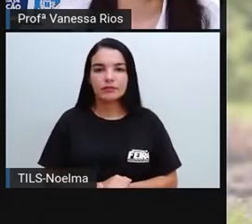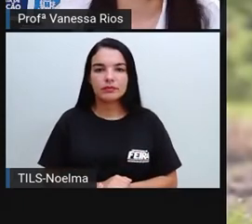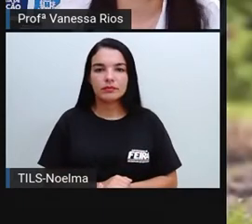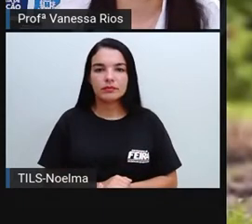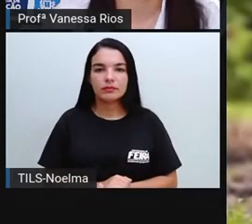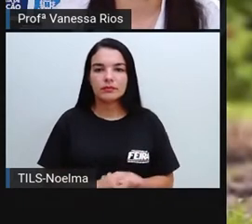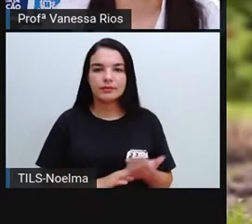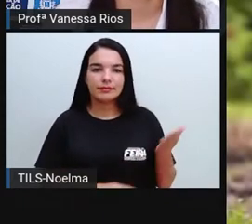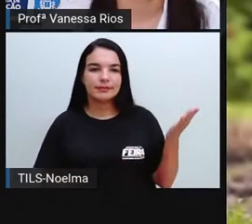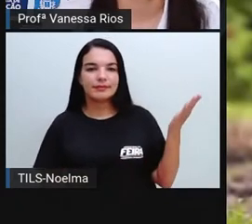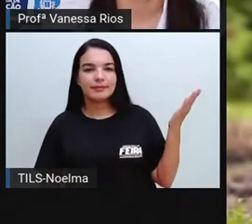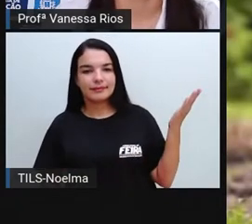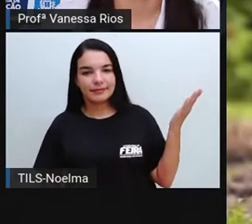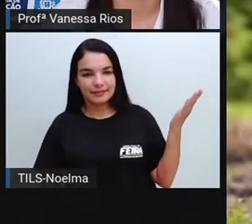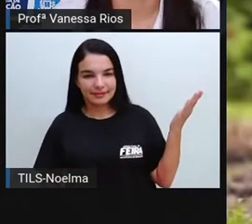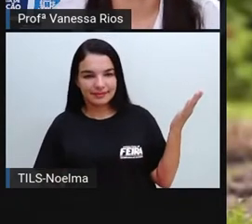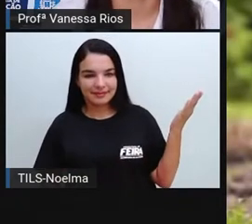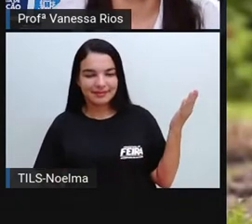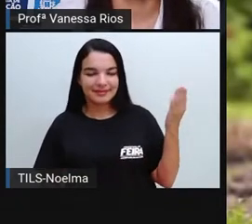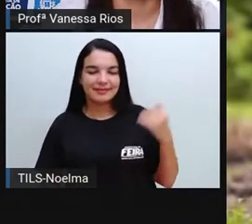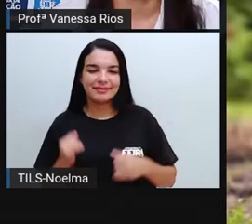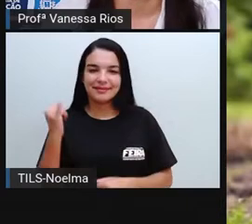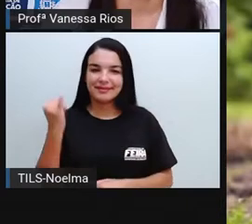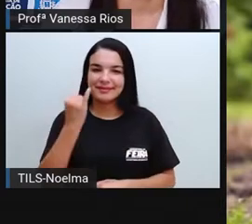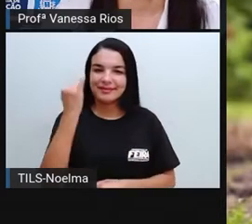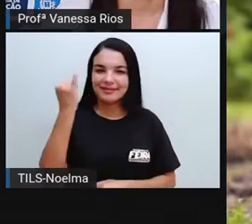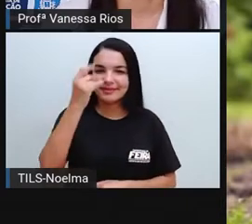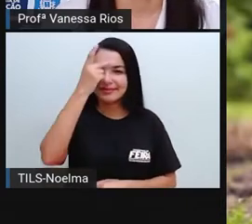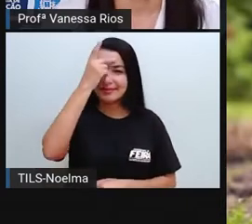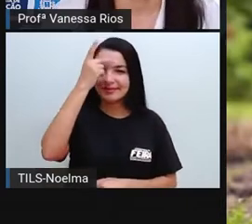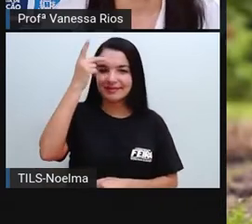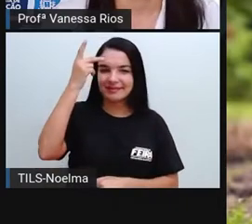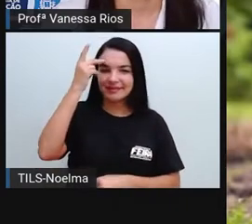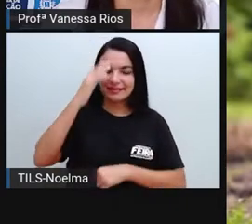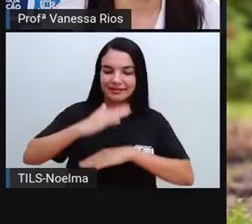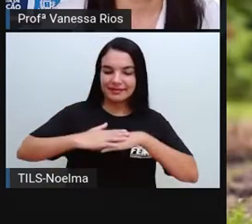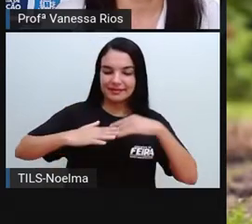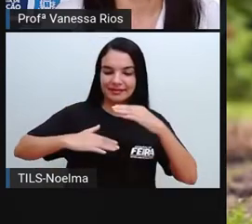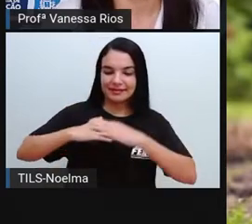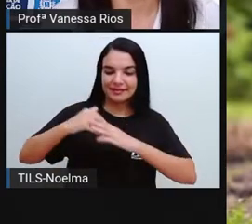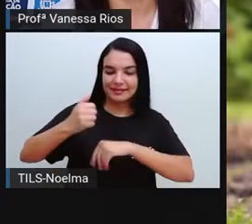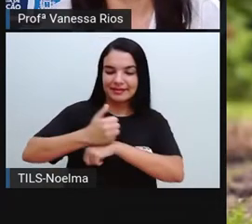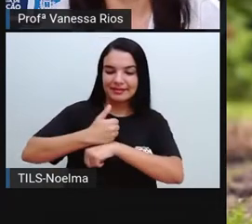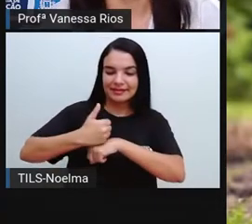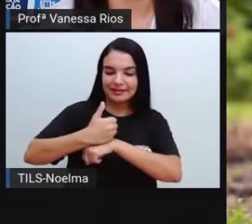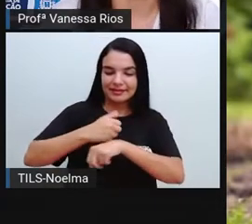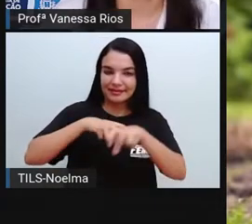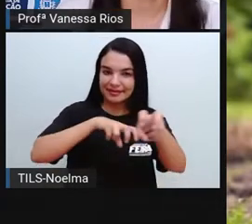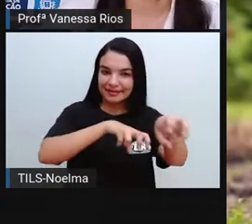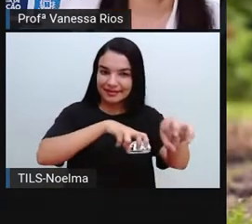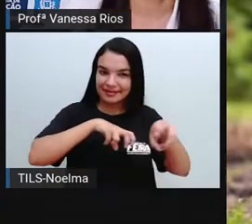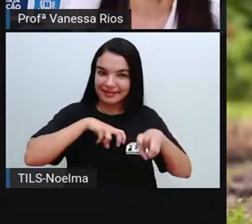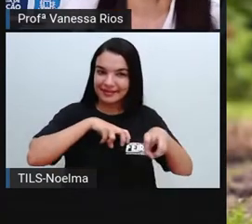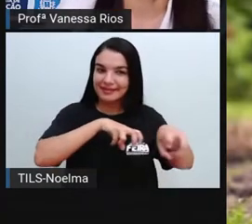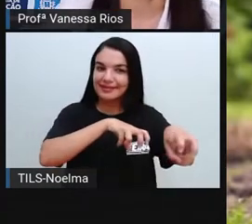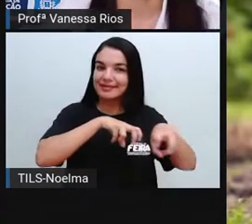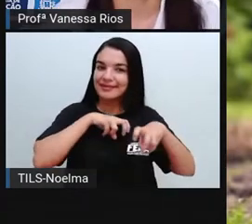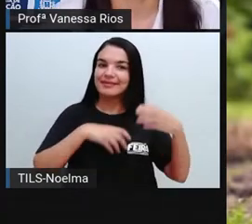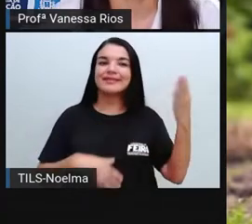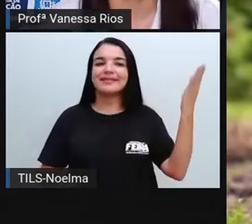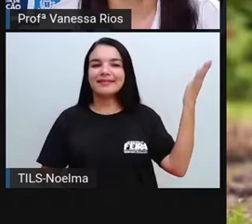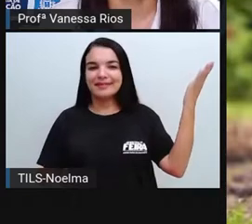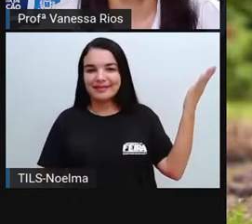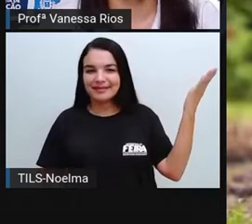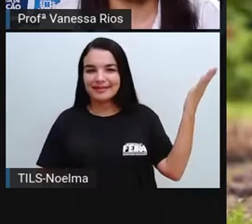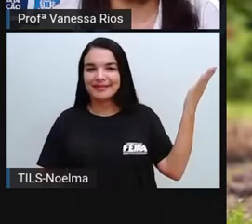E aí é justamente observando a importância dessa, desse produtor, desse agricultor, desse